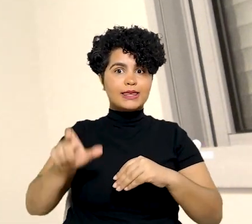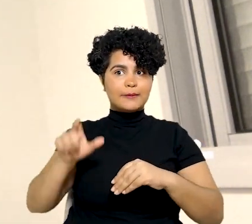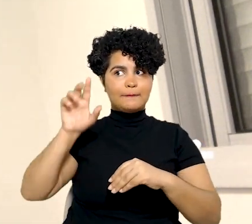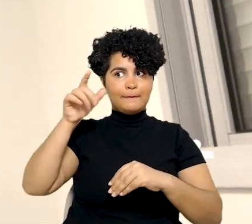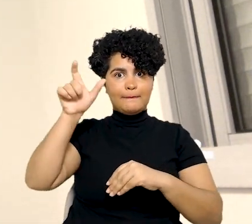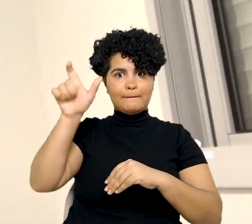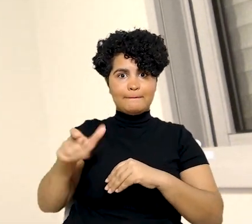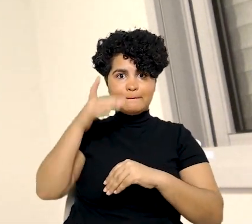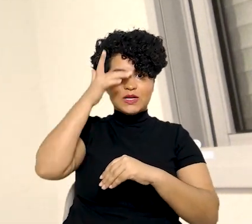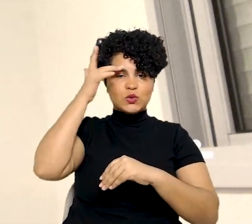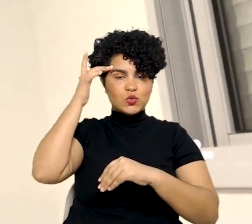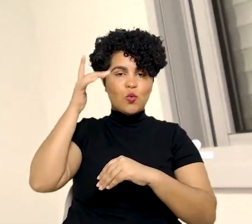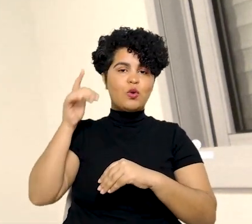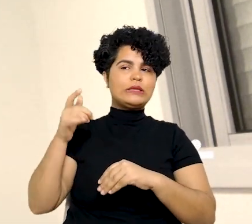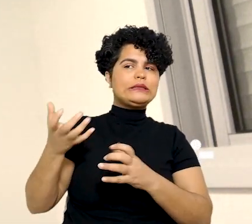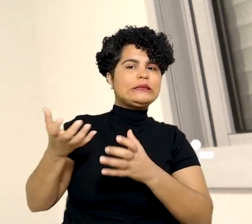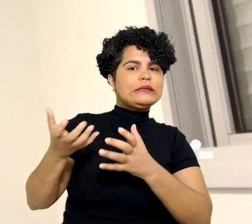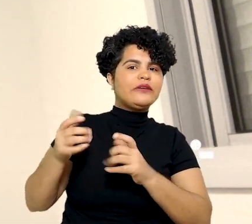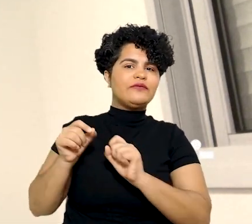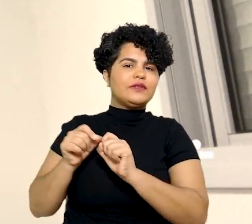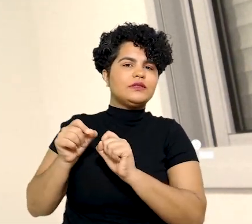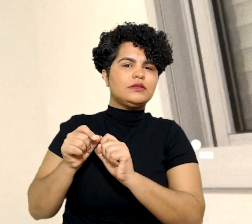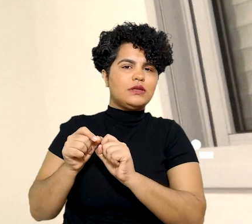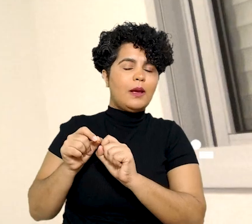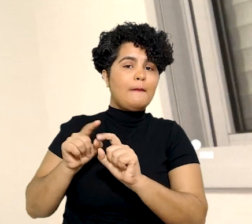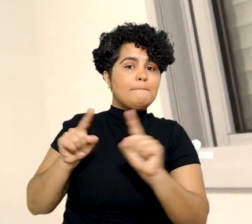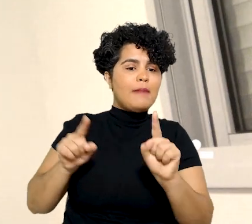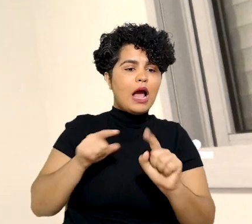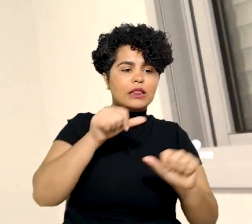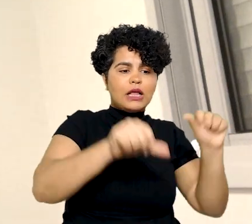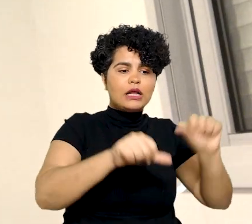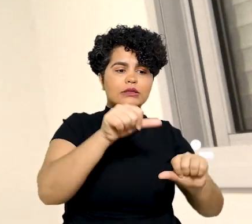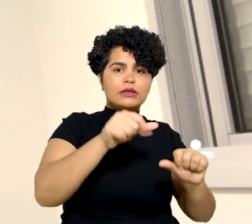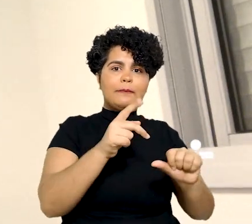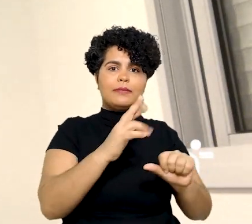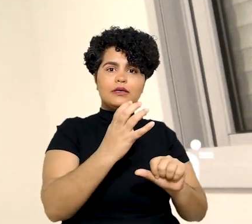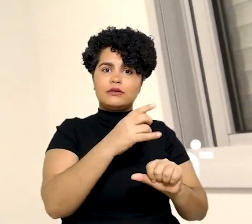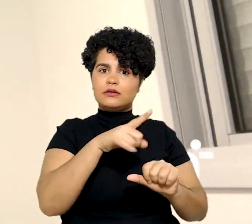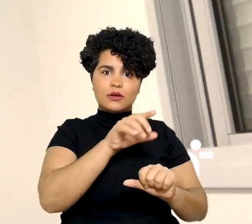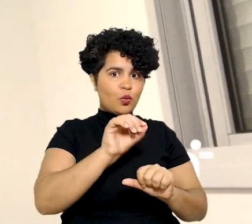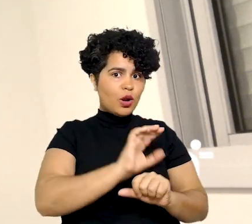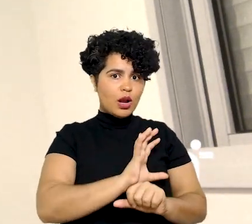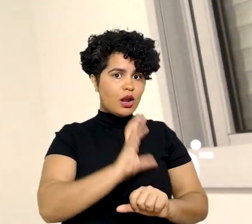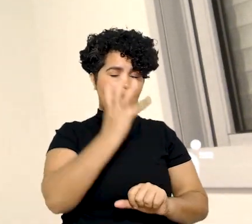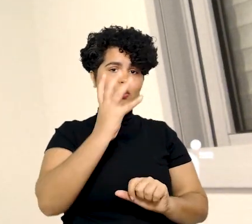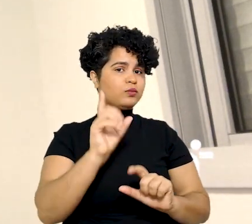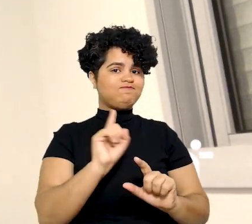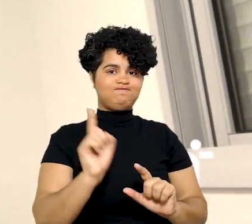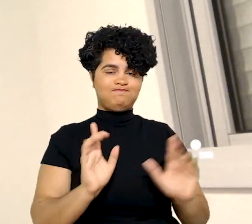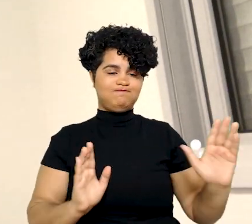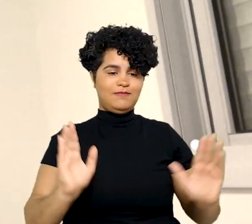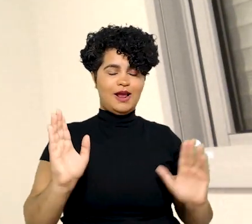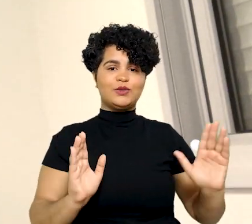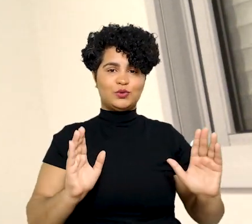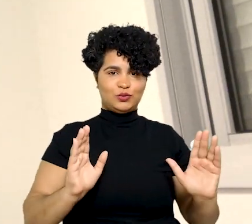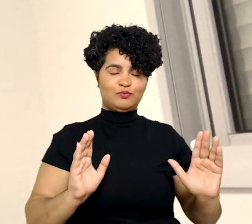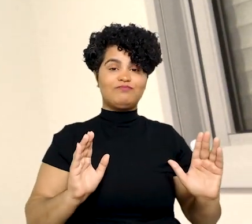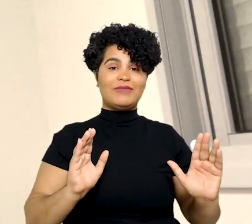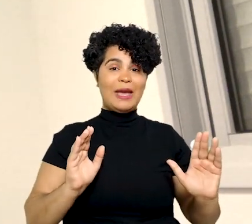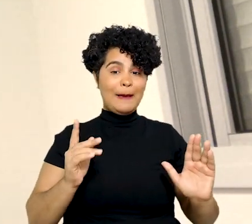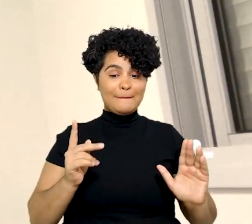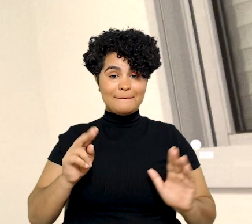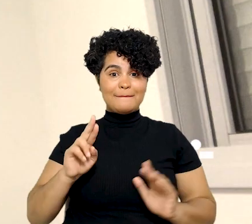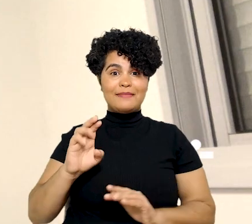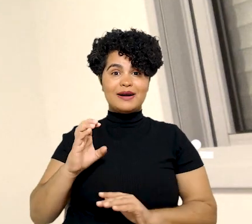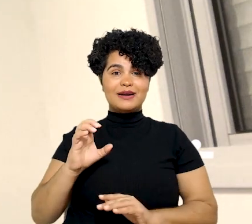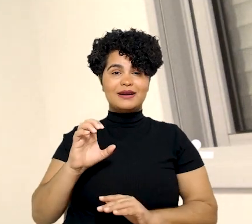nasce para o titular uma pretensão e é essa pretensão que se extingue pela prescrição, caso não seja exercida no prazo